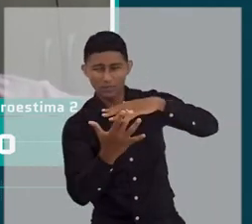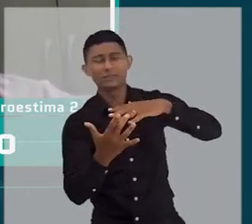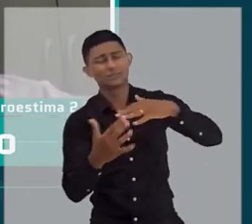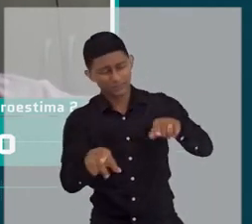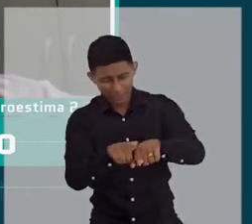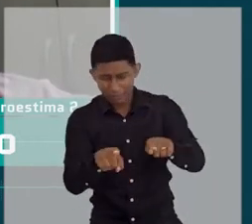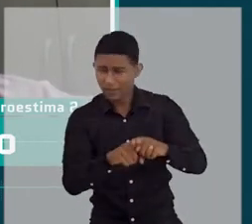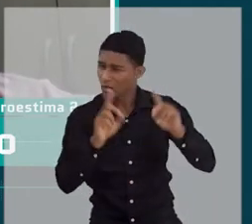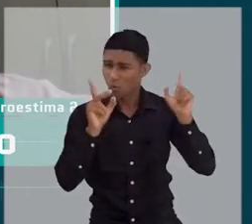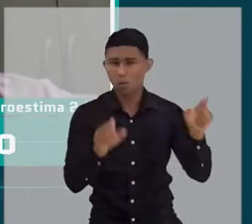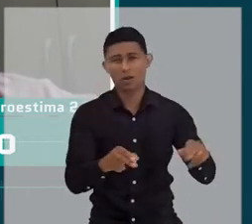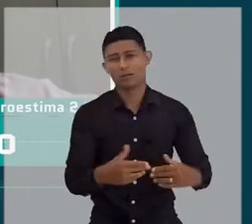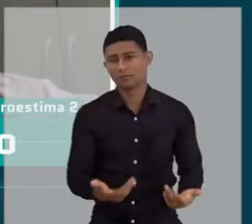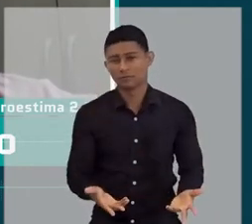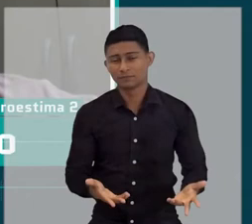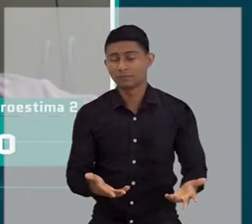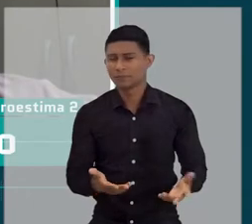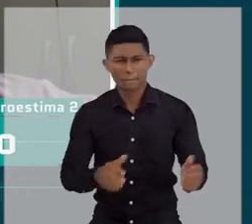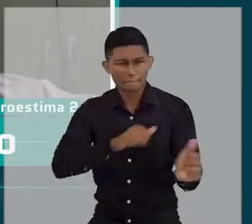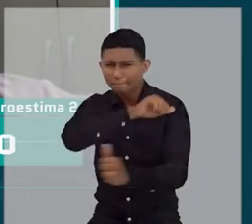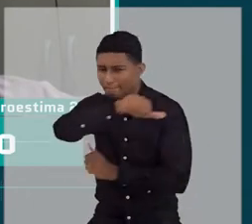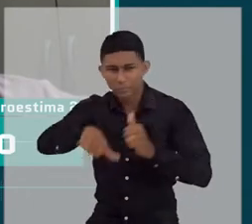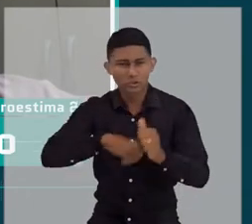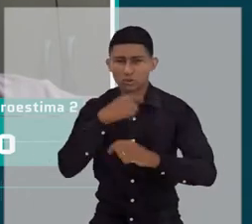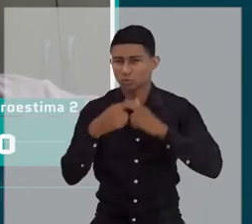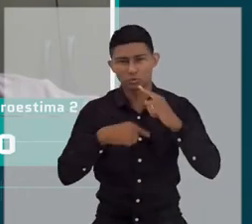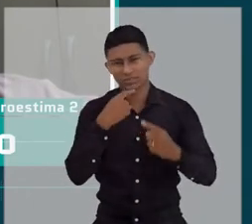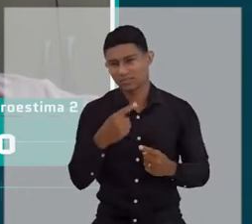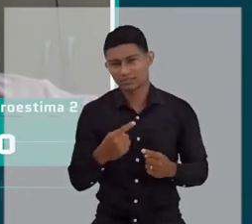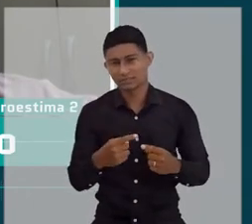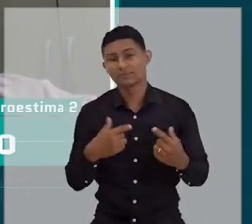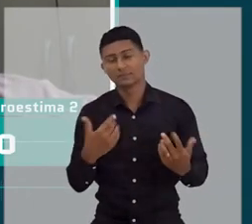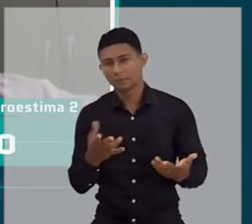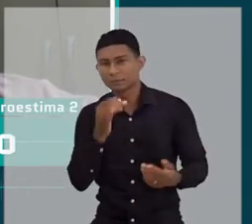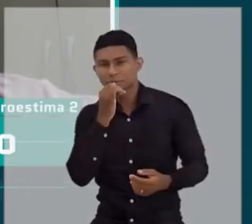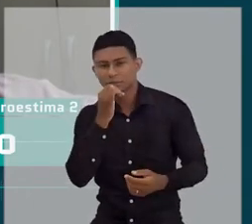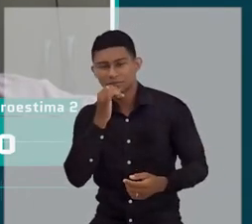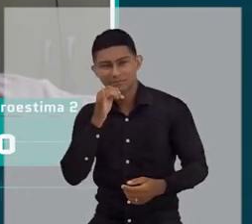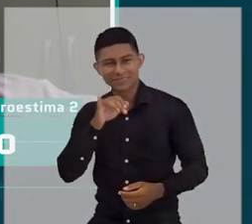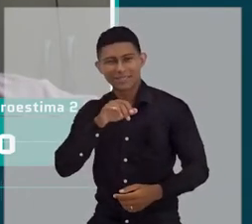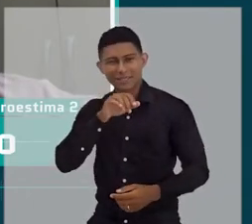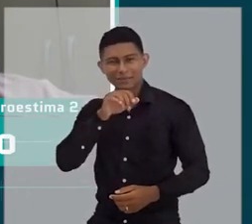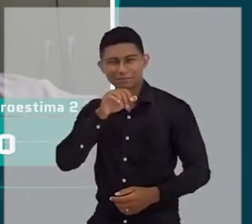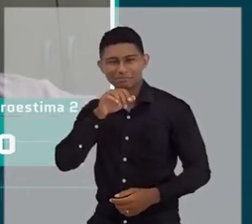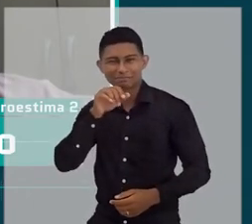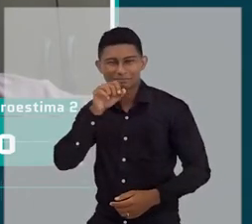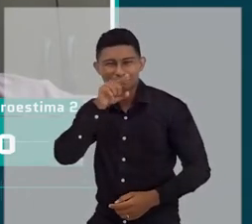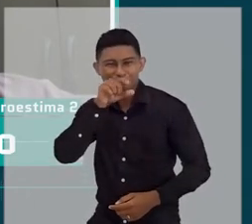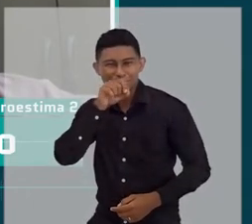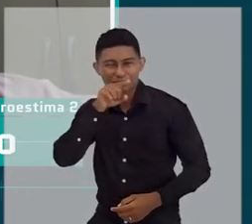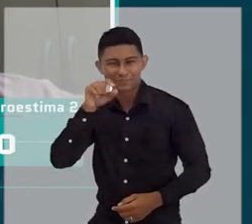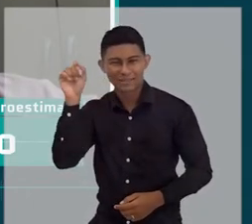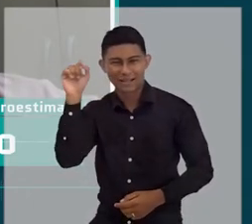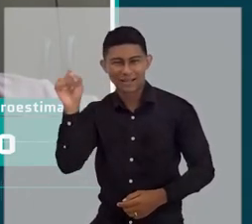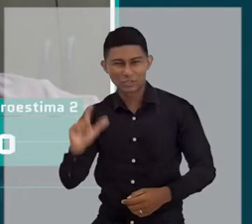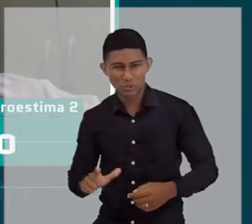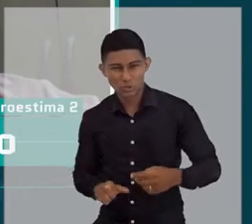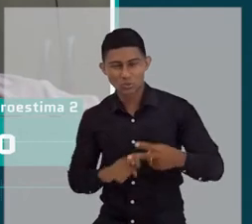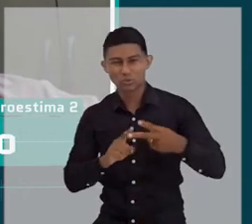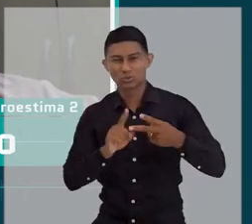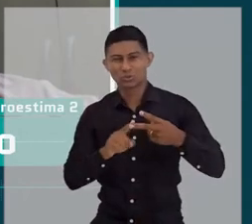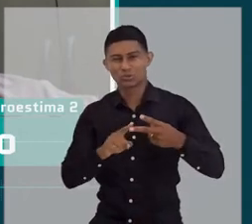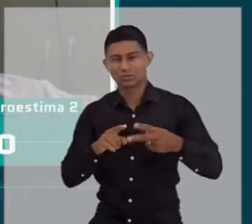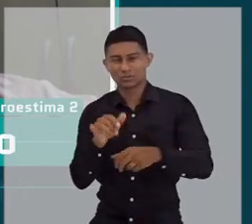como mudar isso, já temos grupos de discussão dentro das plataformas, Twitter,